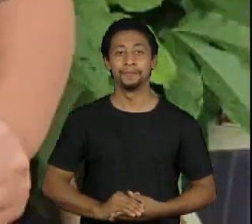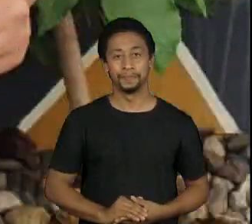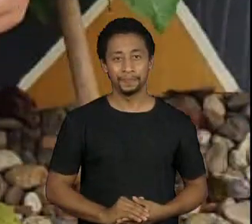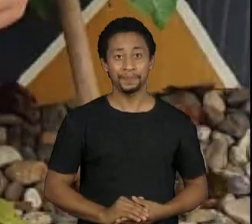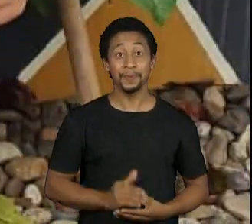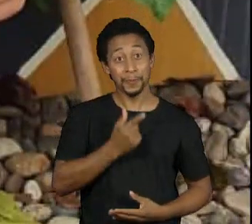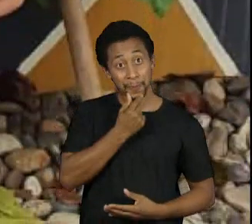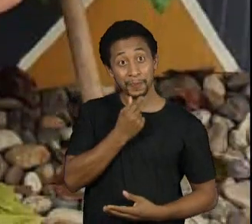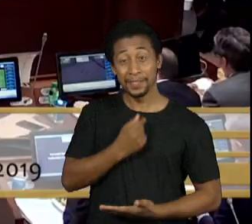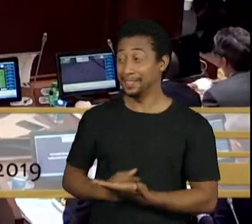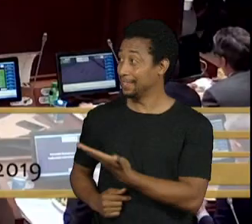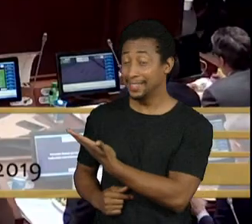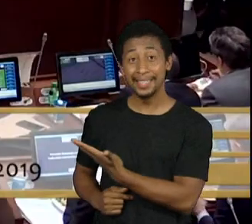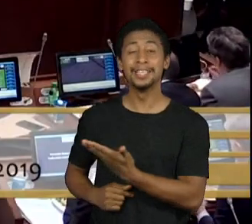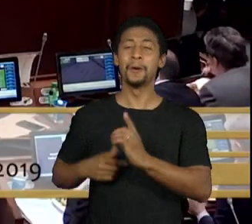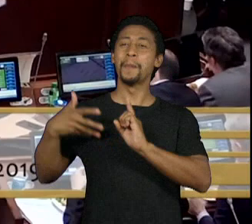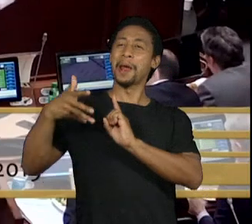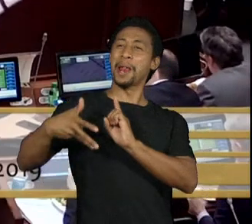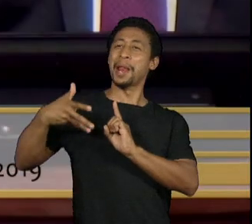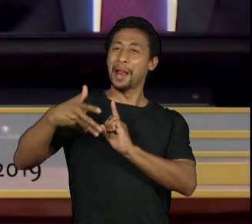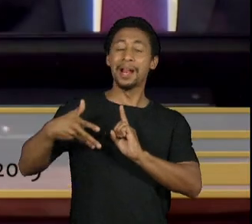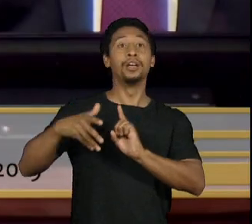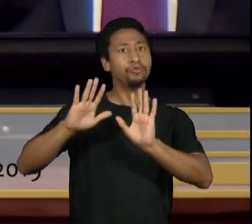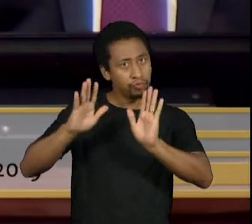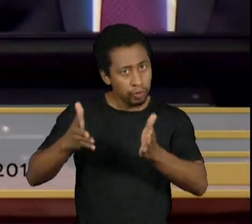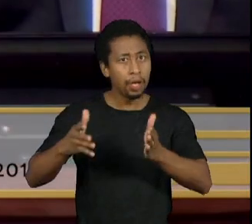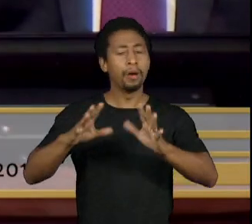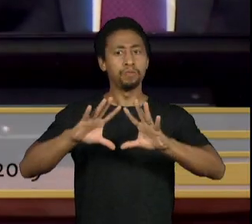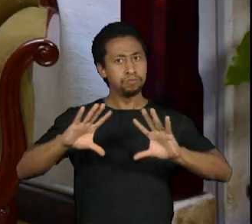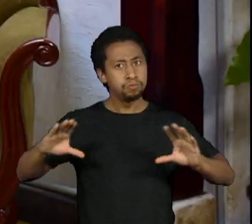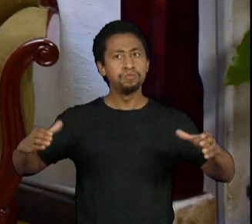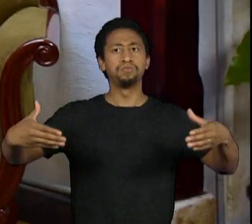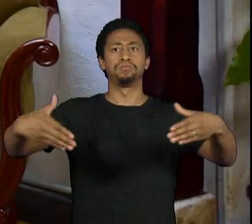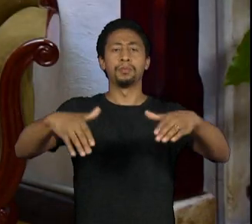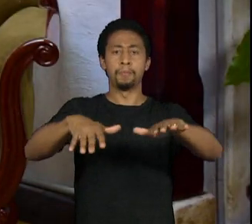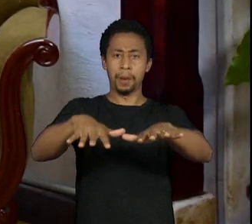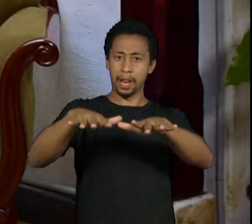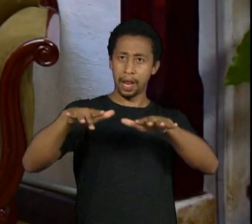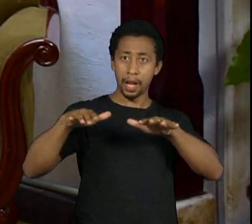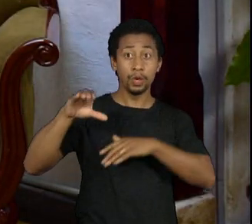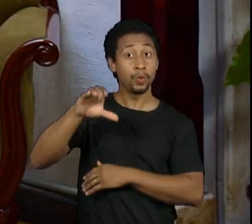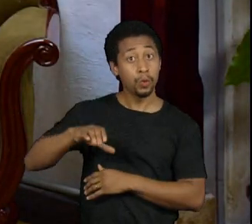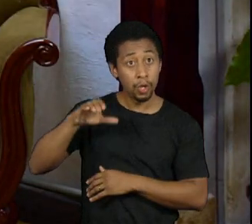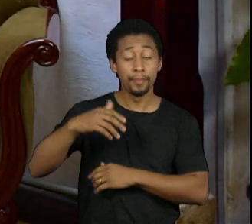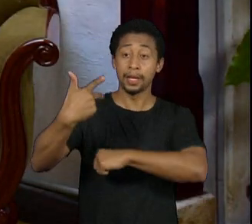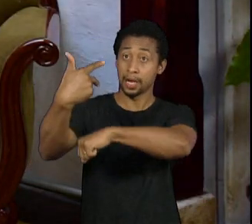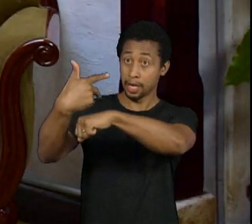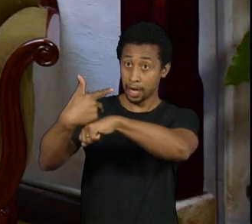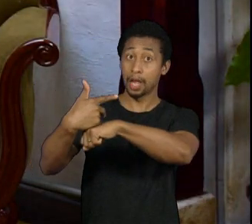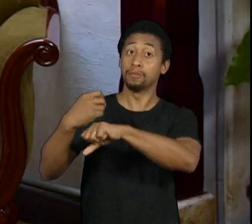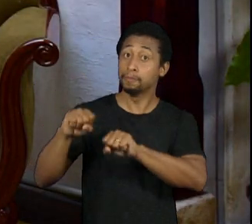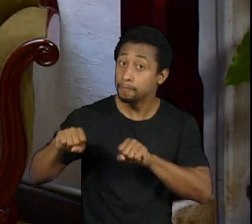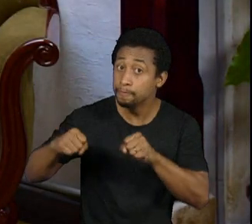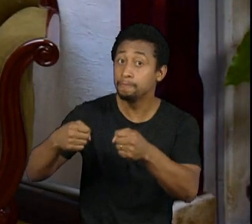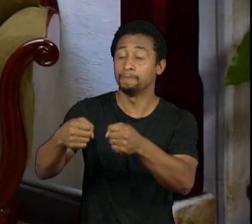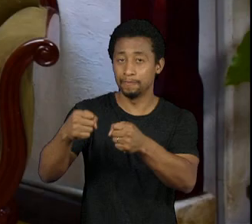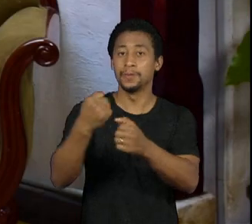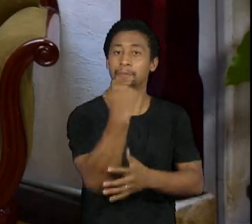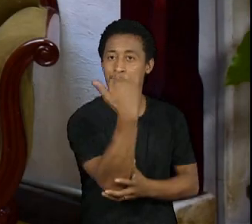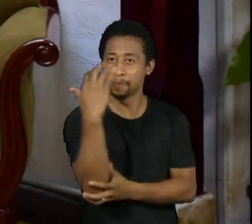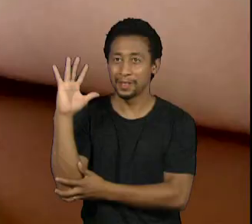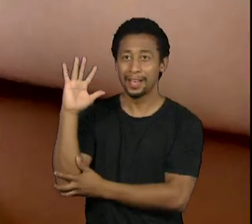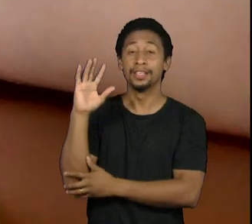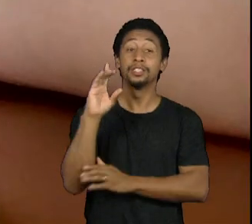pequeno ativista já discursou no Congresso colombiano, grava vídeos em defesa do meio ambiente e dos direitos das